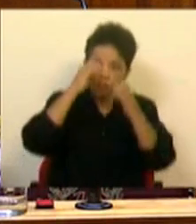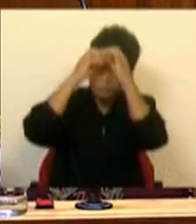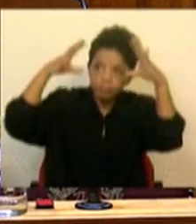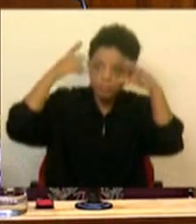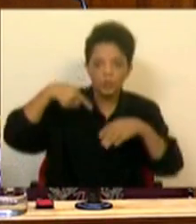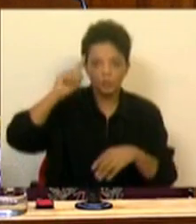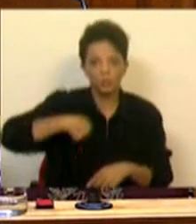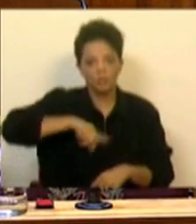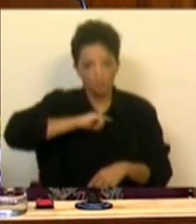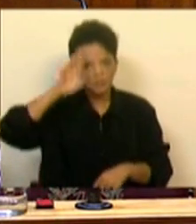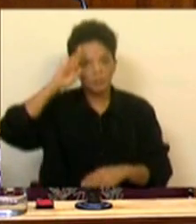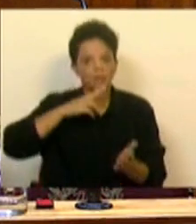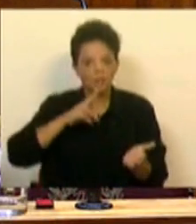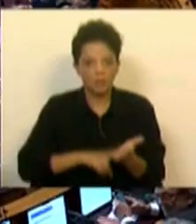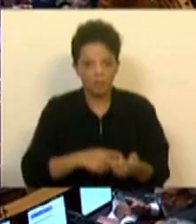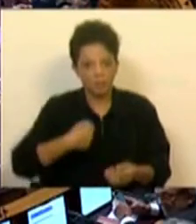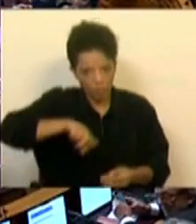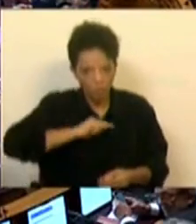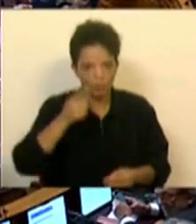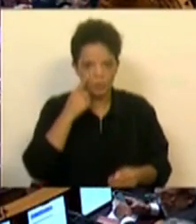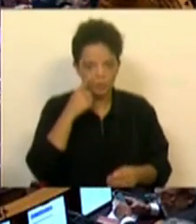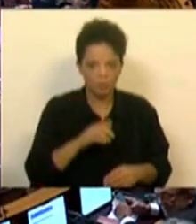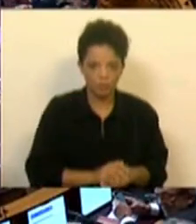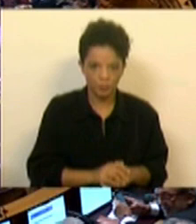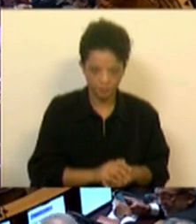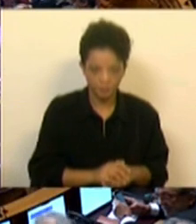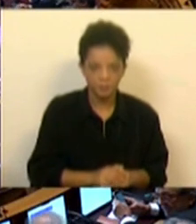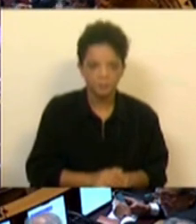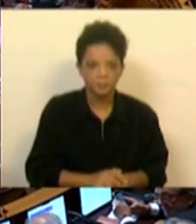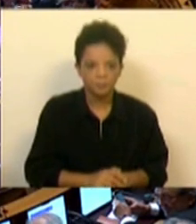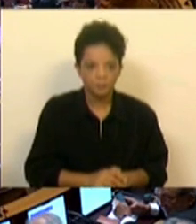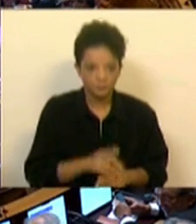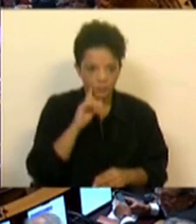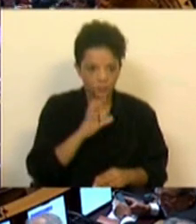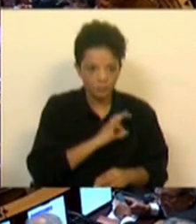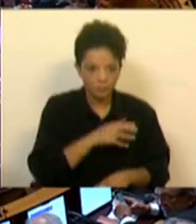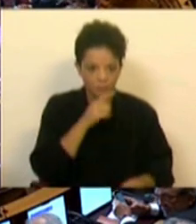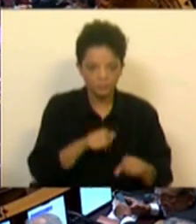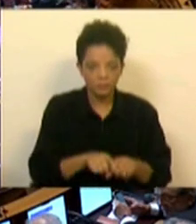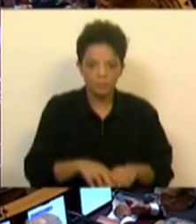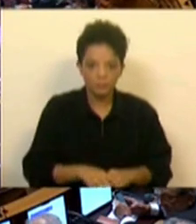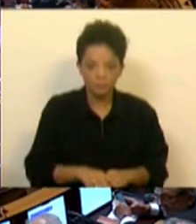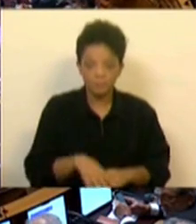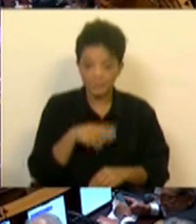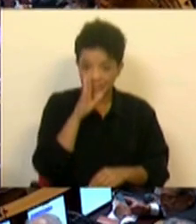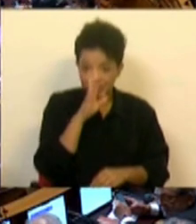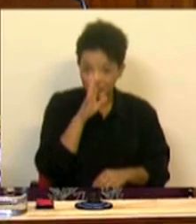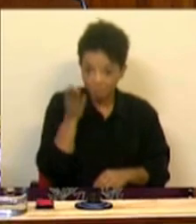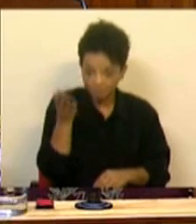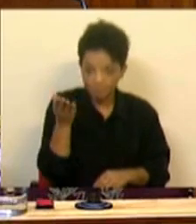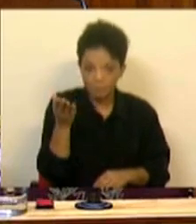realidade. Nós sabemos qual é a realidade. Sra. Deputada, Sra. Deputada, se for